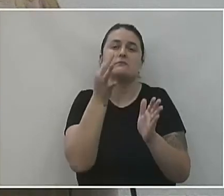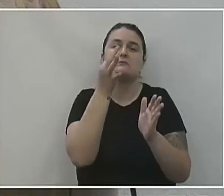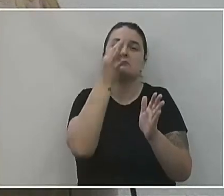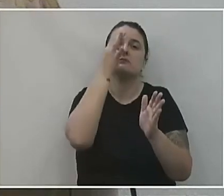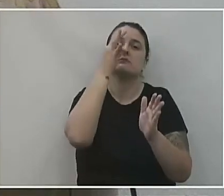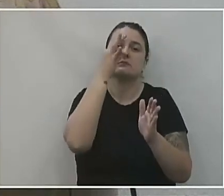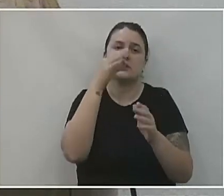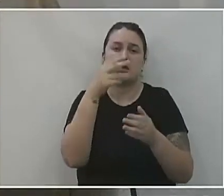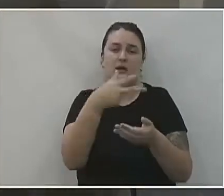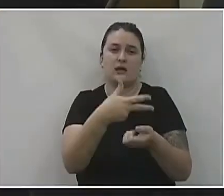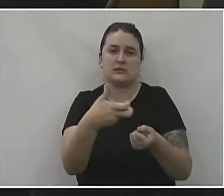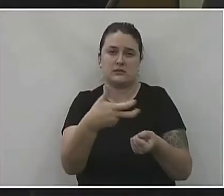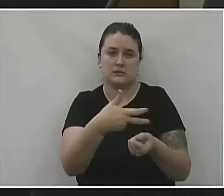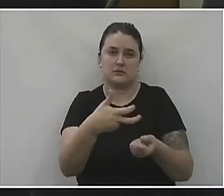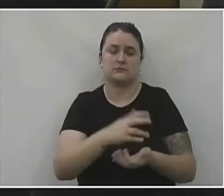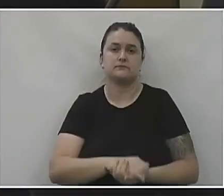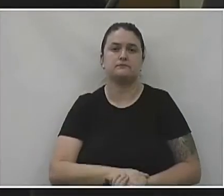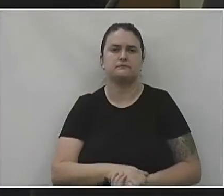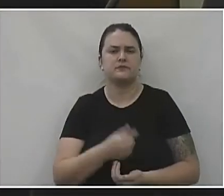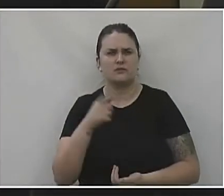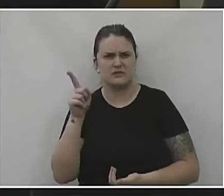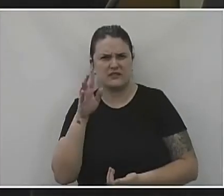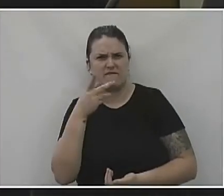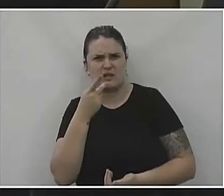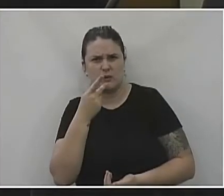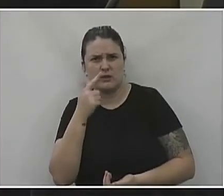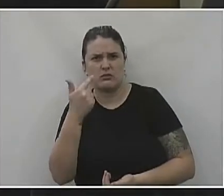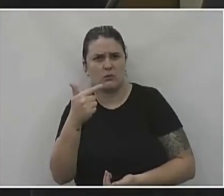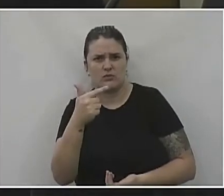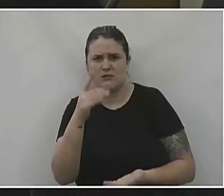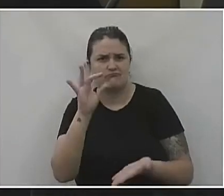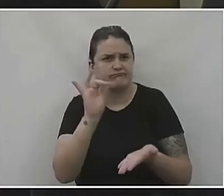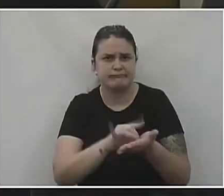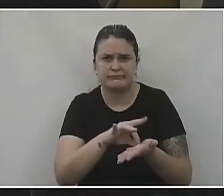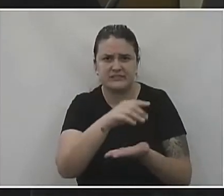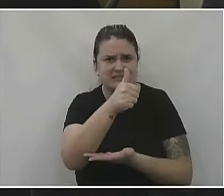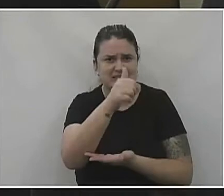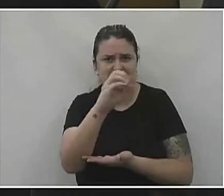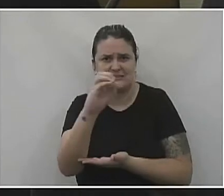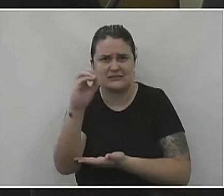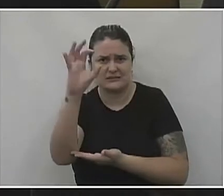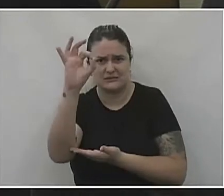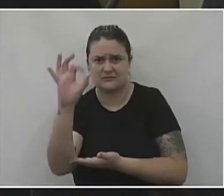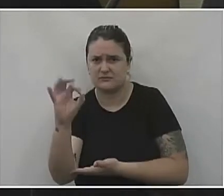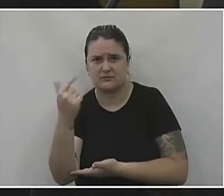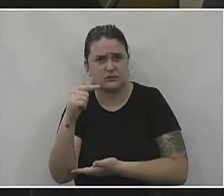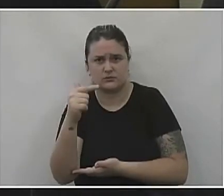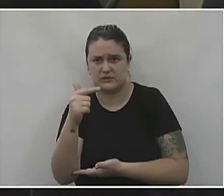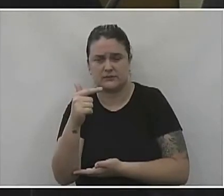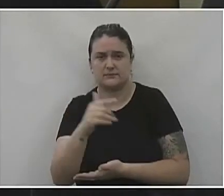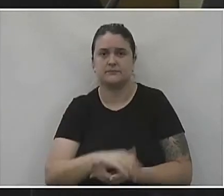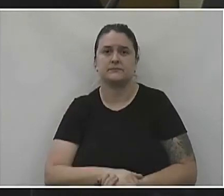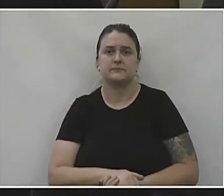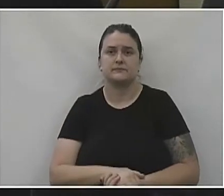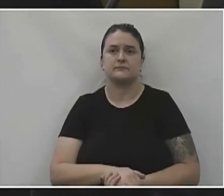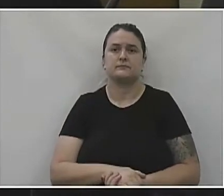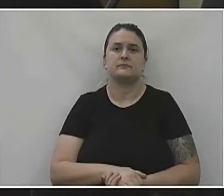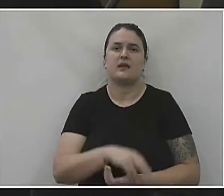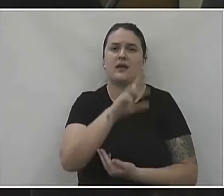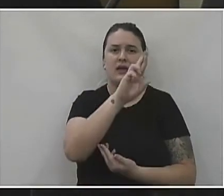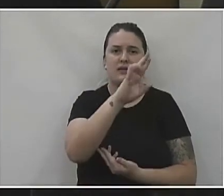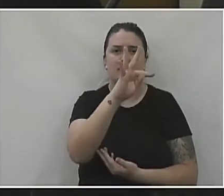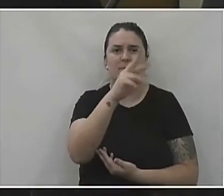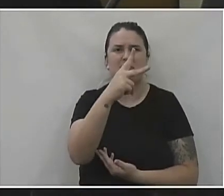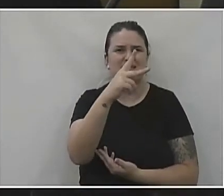Esses testes pelo que o senhor está falando ele não tem uma eficácia 100% então? 100% nenhum teste tem nenhum RT